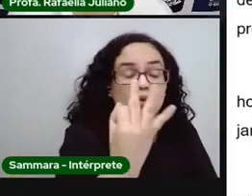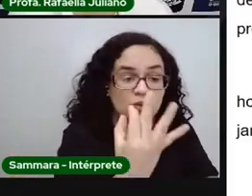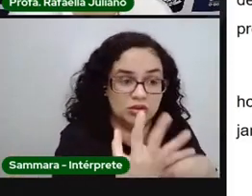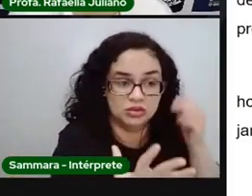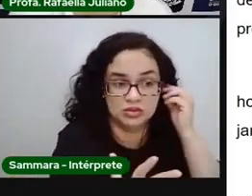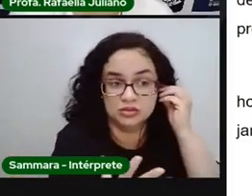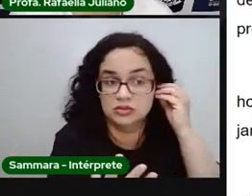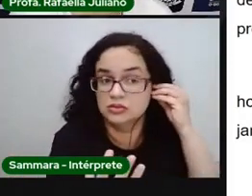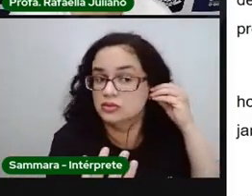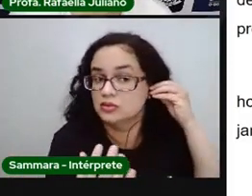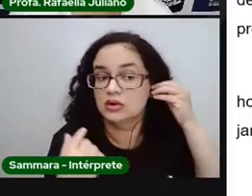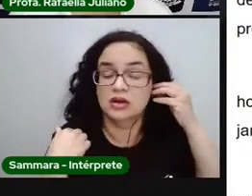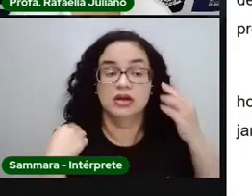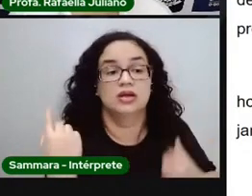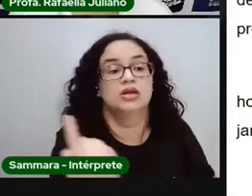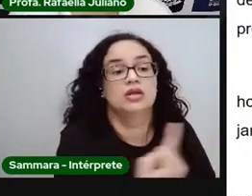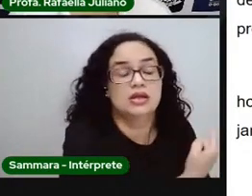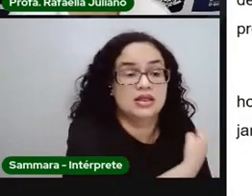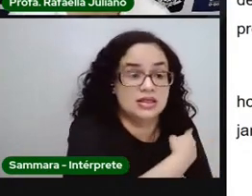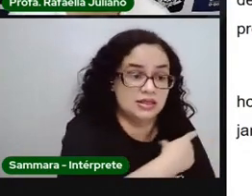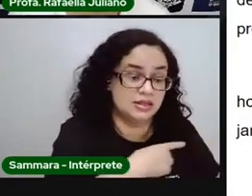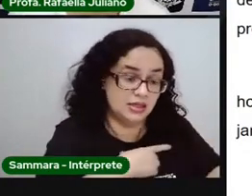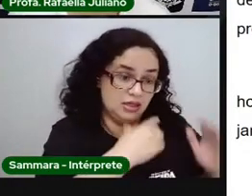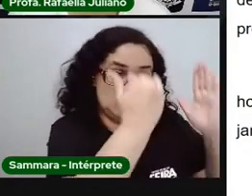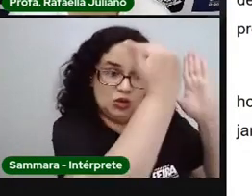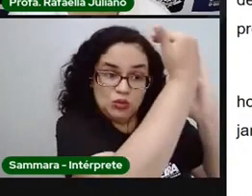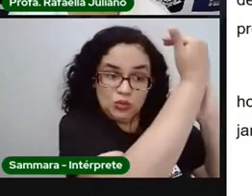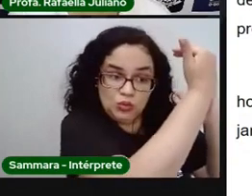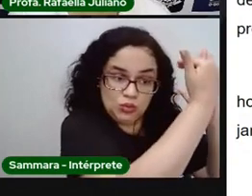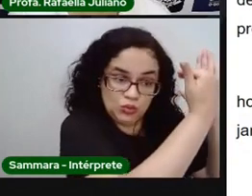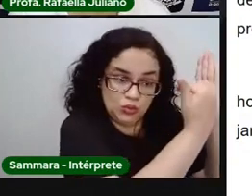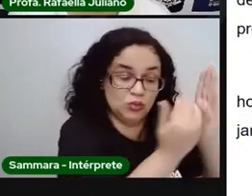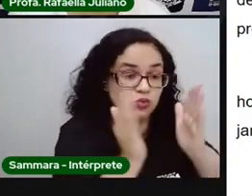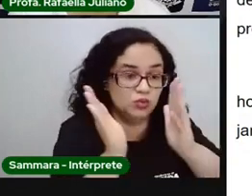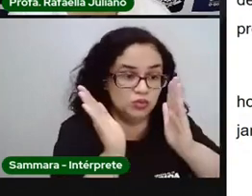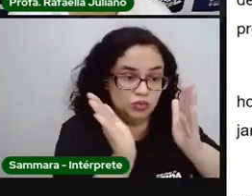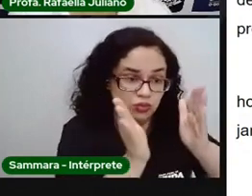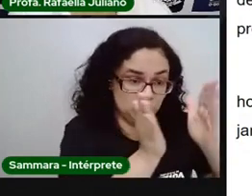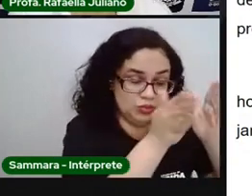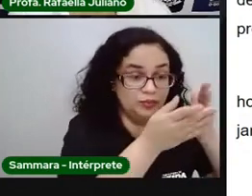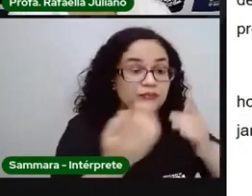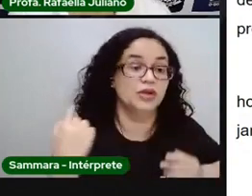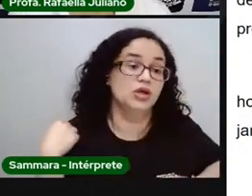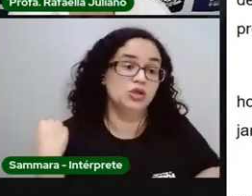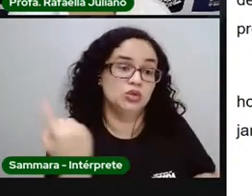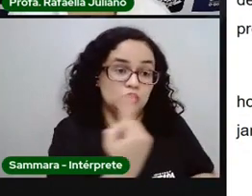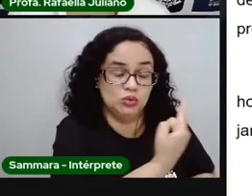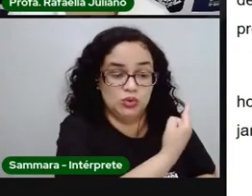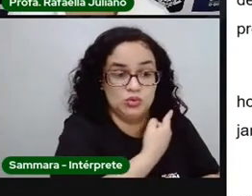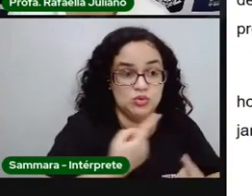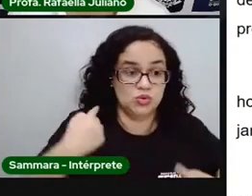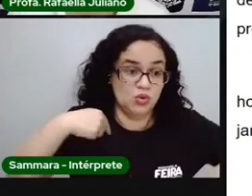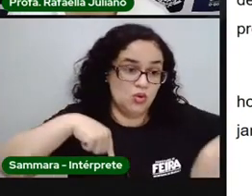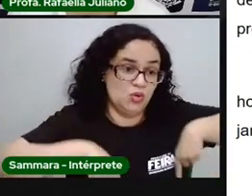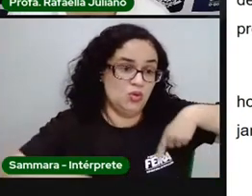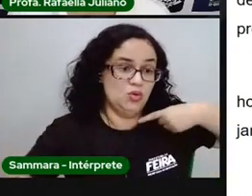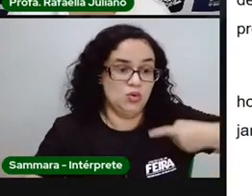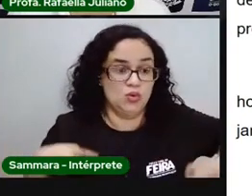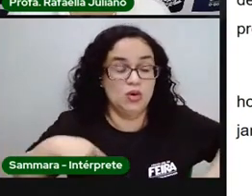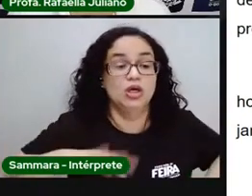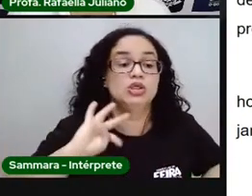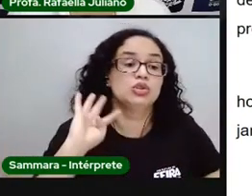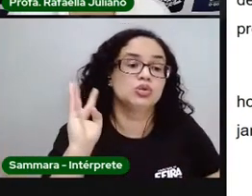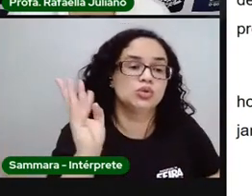As nossas refeições devem obedecer as necessidades do nosso organismo, contendo, portanto, todos os